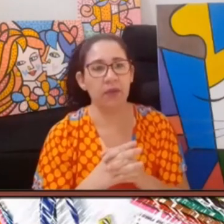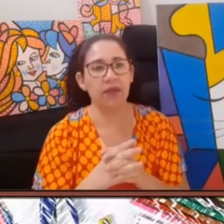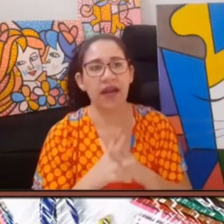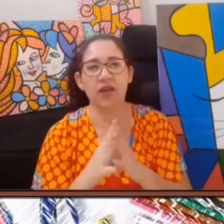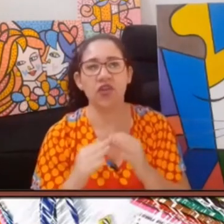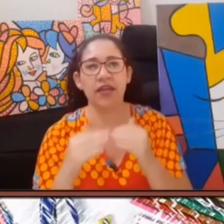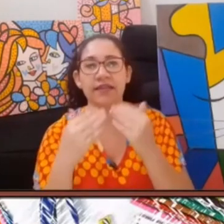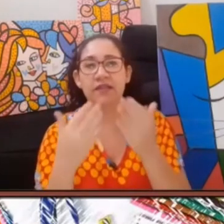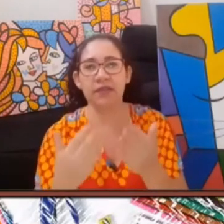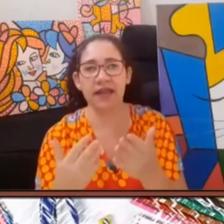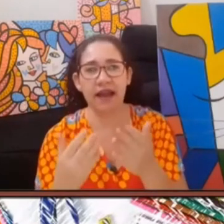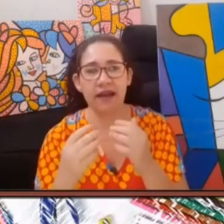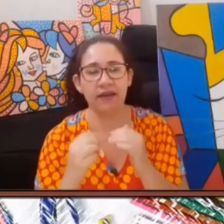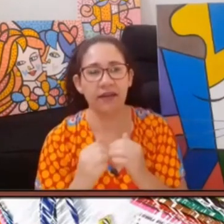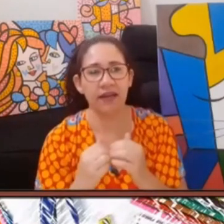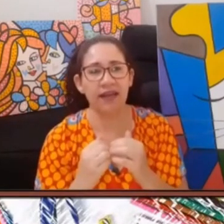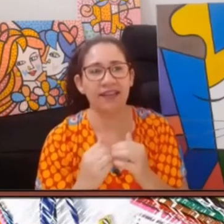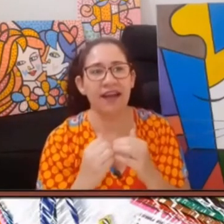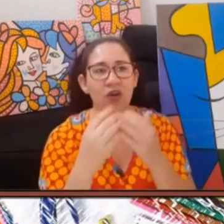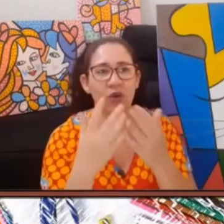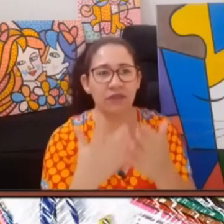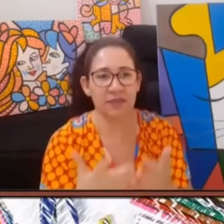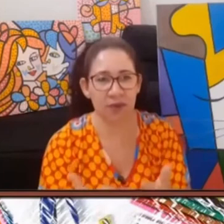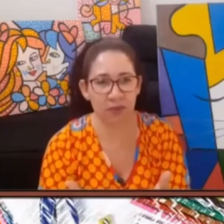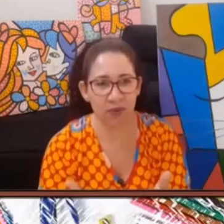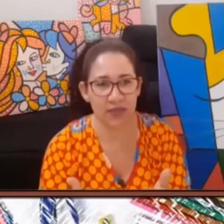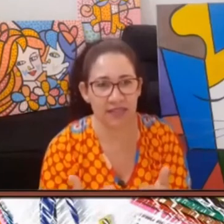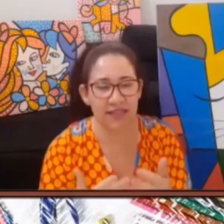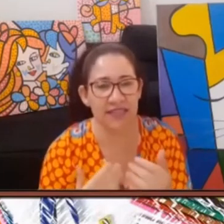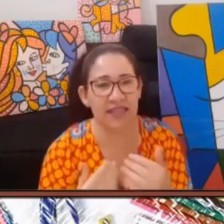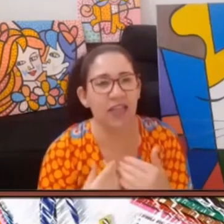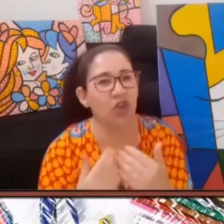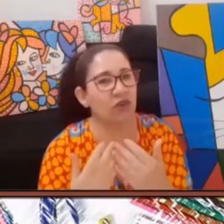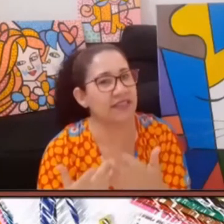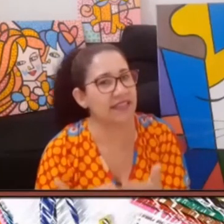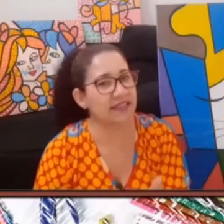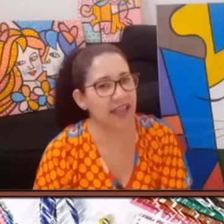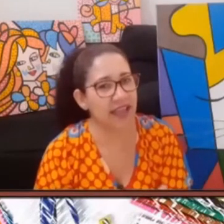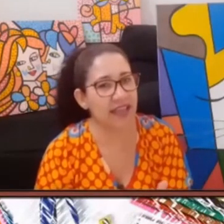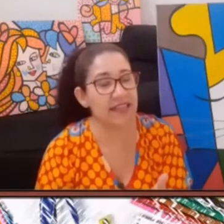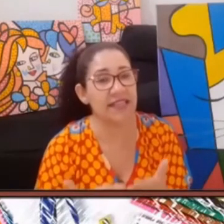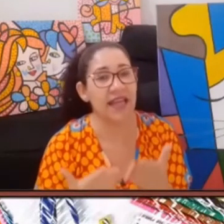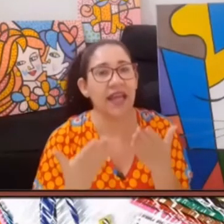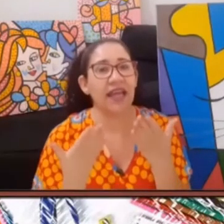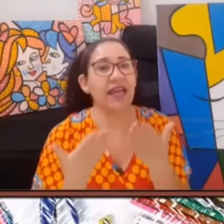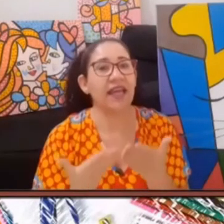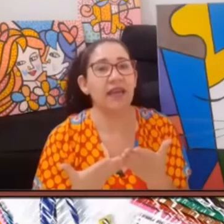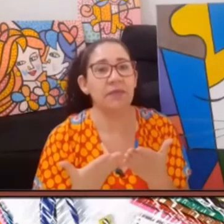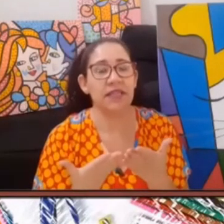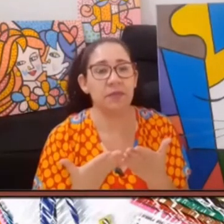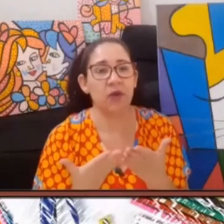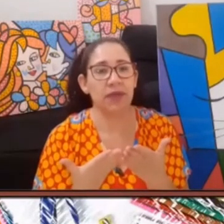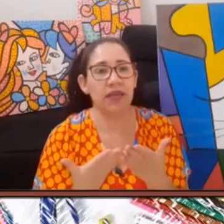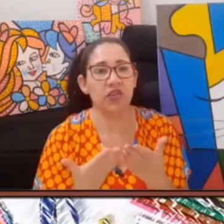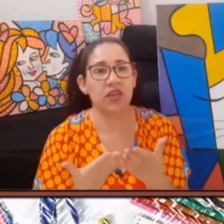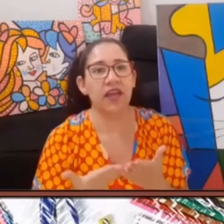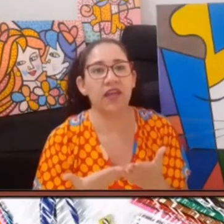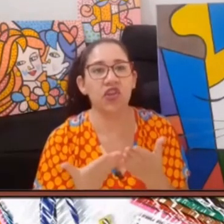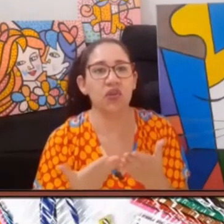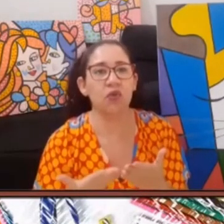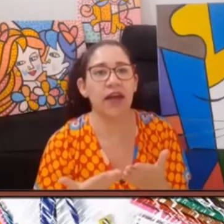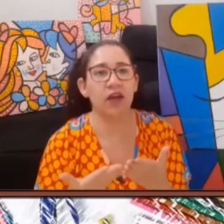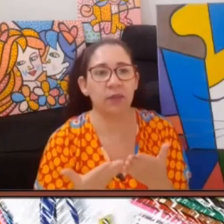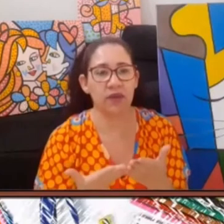arte. O papel da arte é inspirar, dar novas propostas, novas ideias e, principalmente,